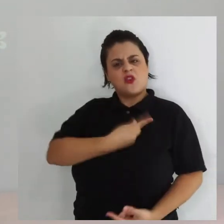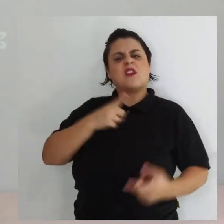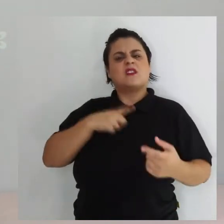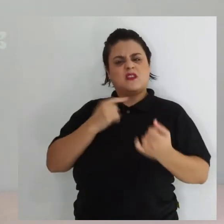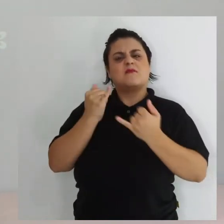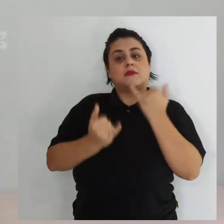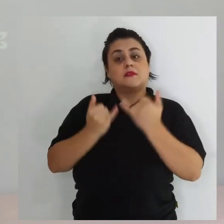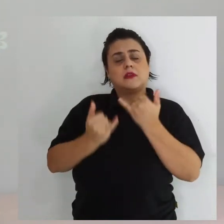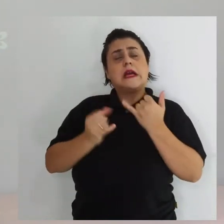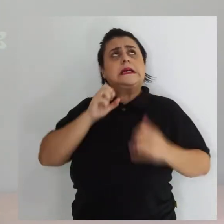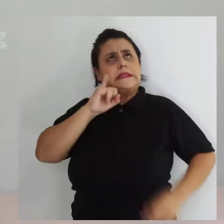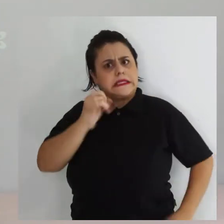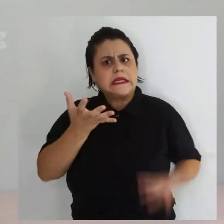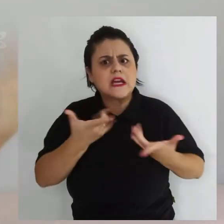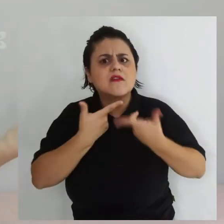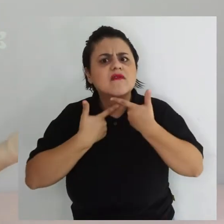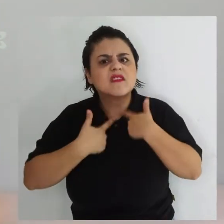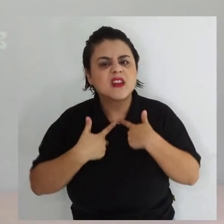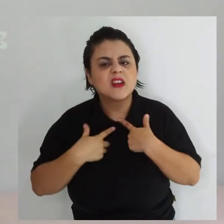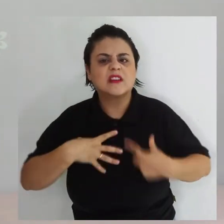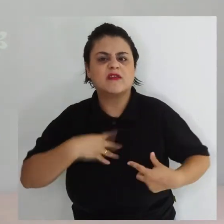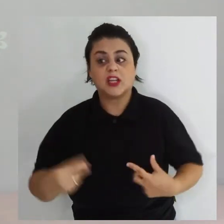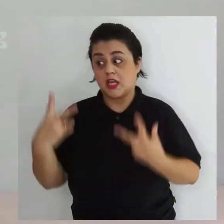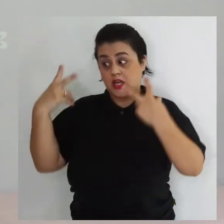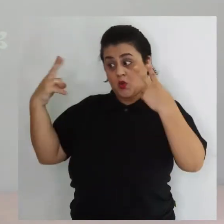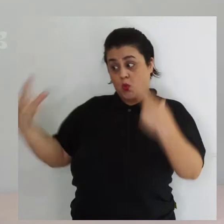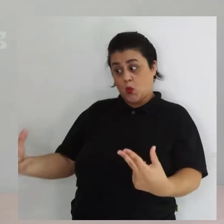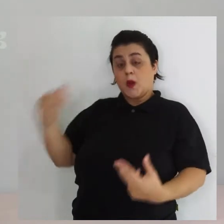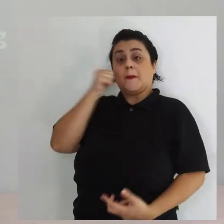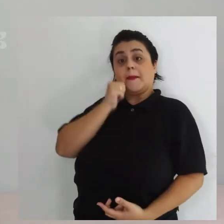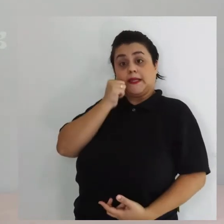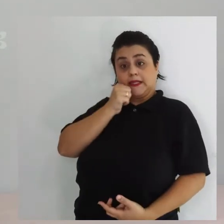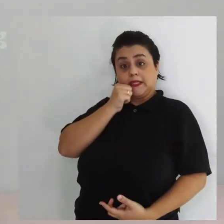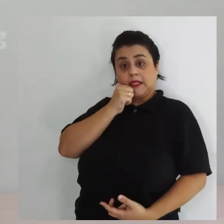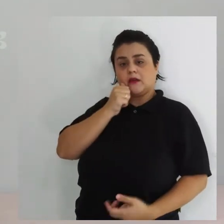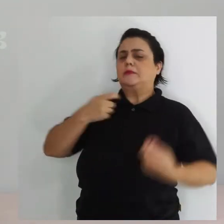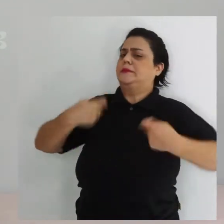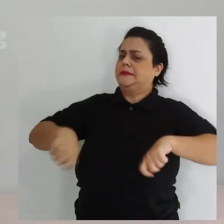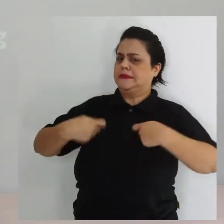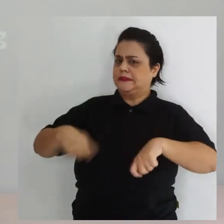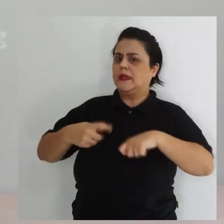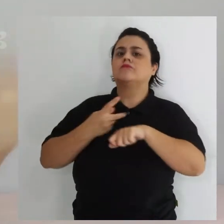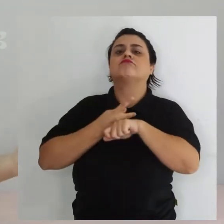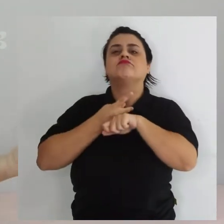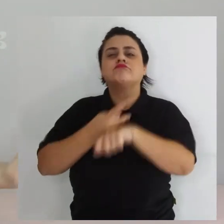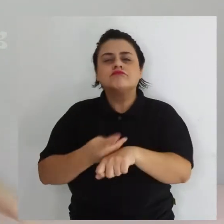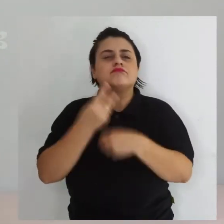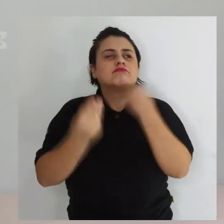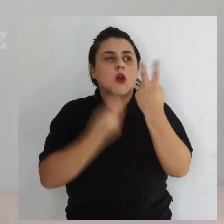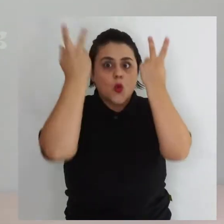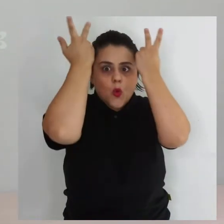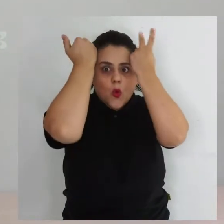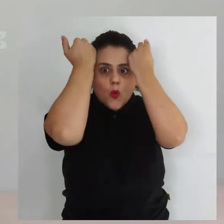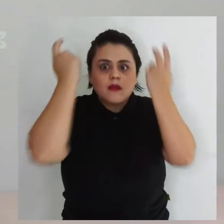queria ter uma filha pretinha e linda, que nem a menina, tinha que procurar uma coelha preta para casar.